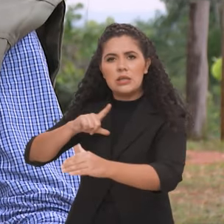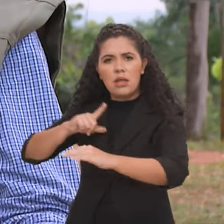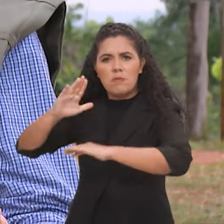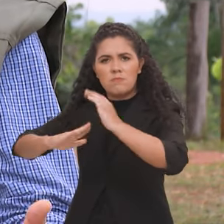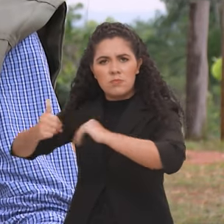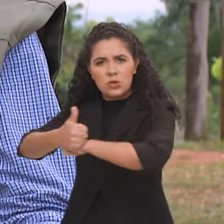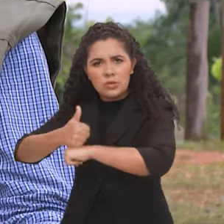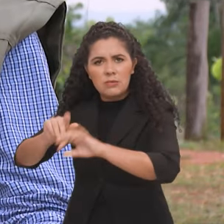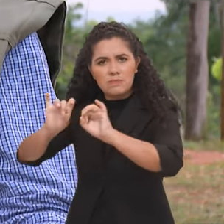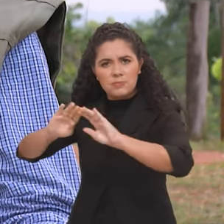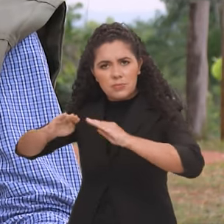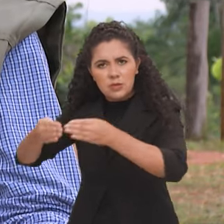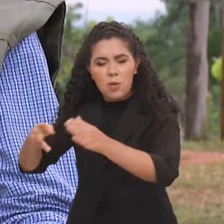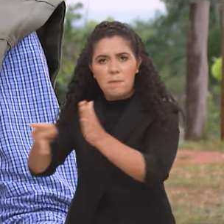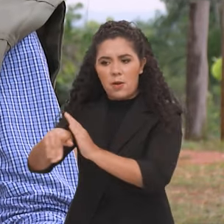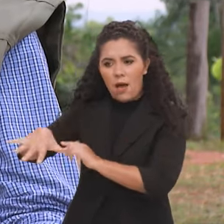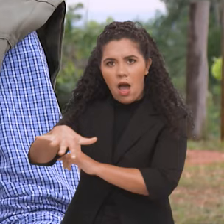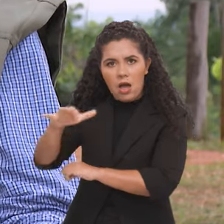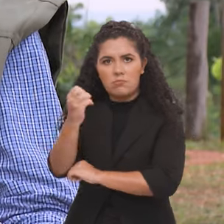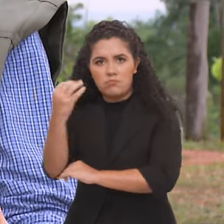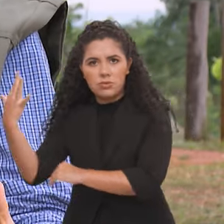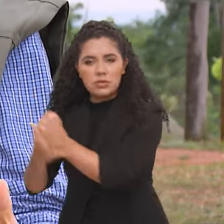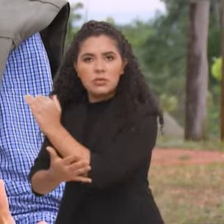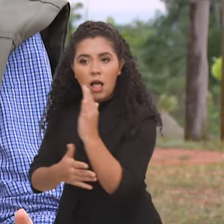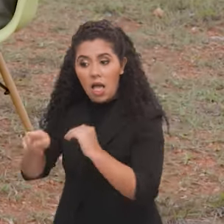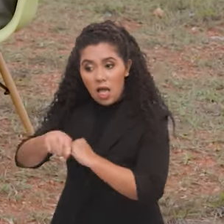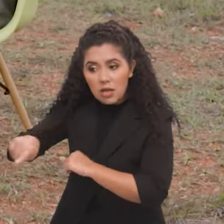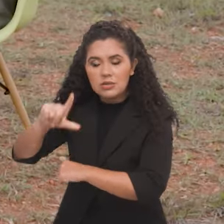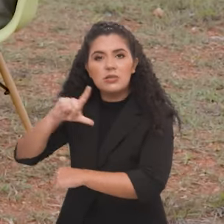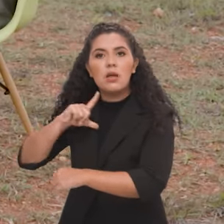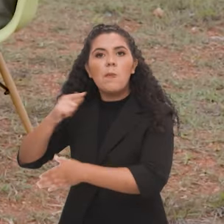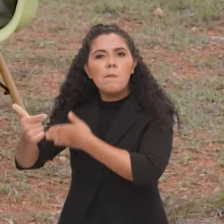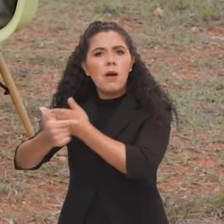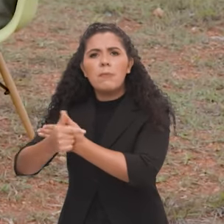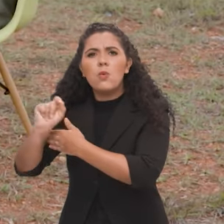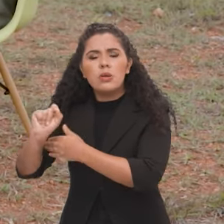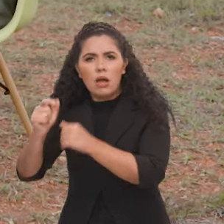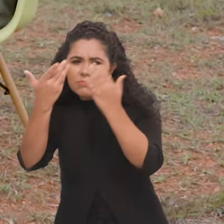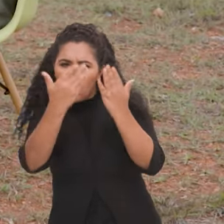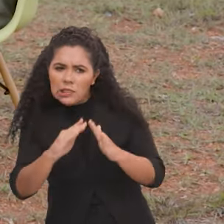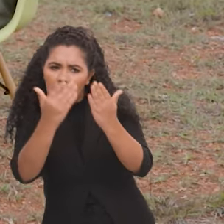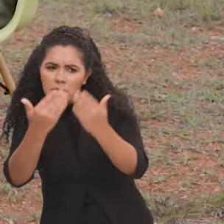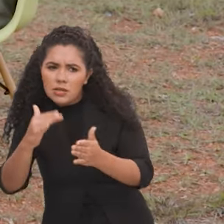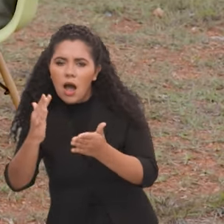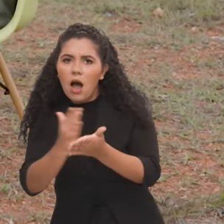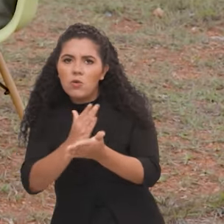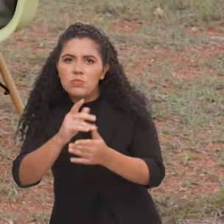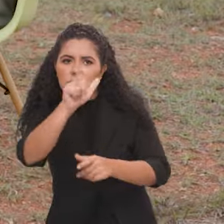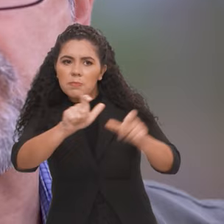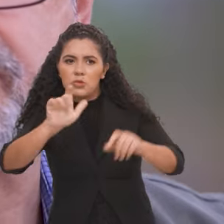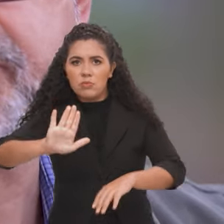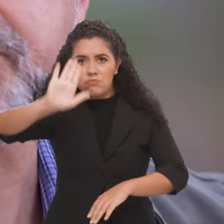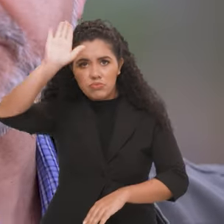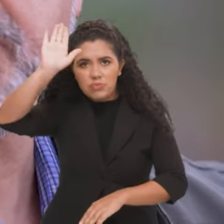por especialistas, pessoas reconhecidas na área ambiental, teve o papel de, portanto, analisar algumas candidaturas. Na verdade,